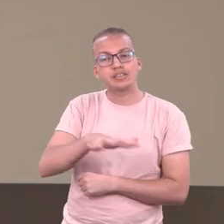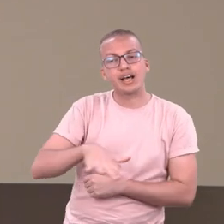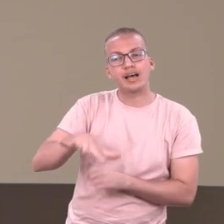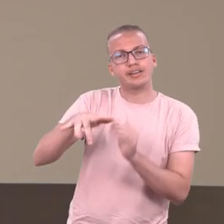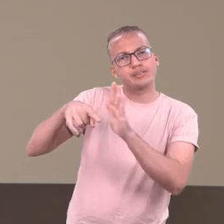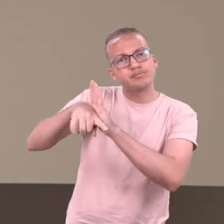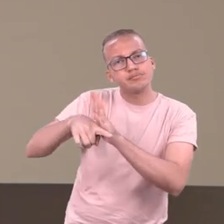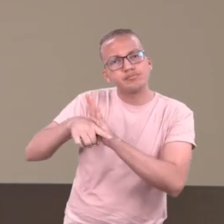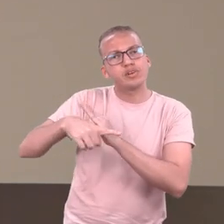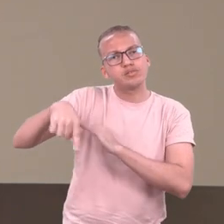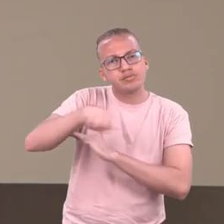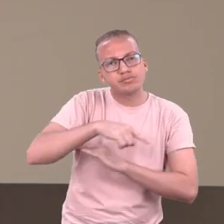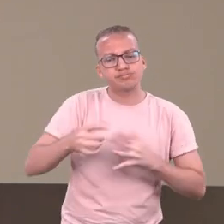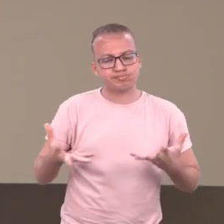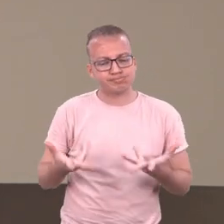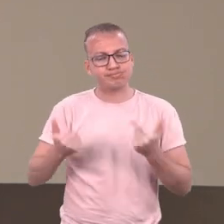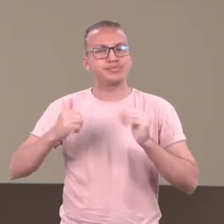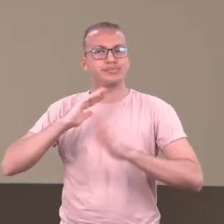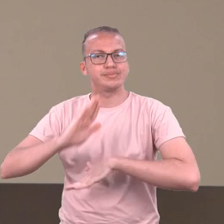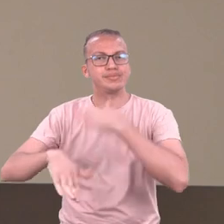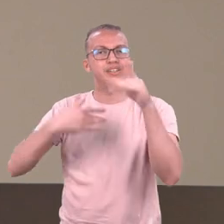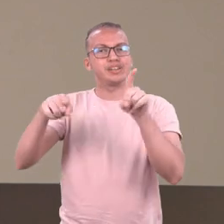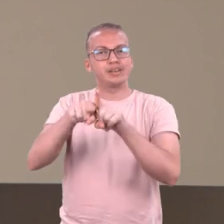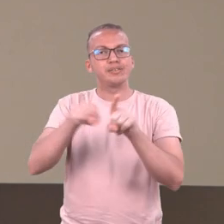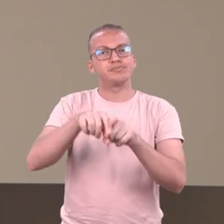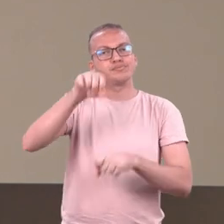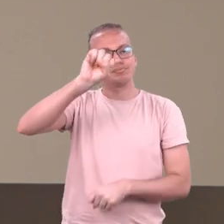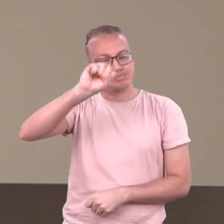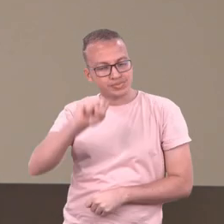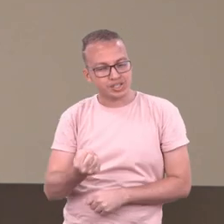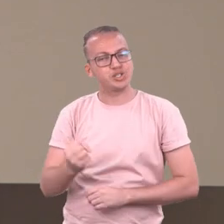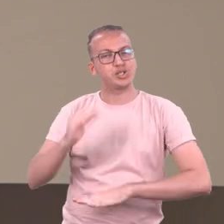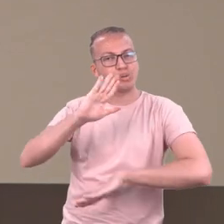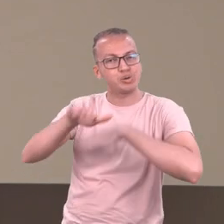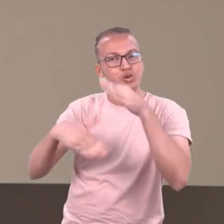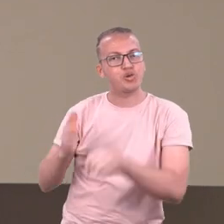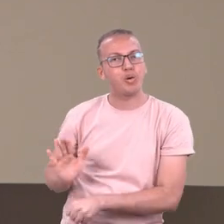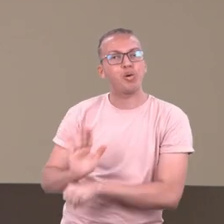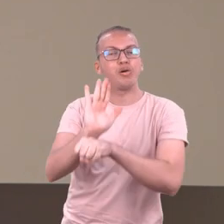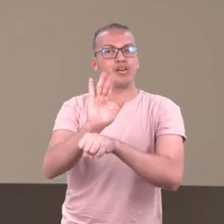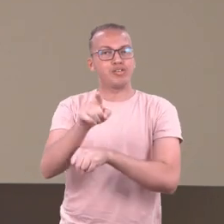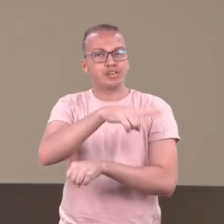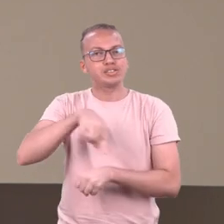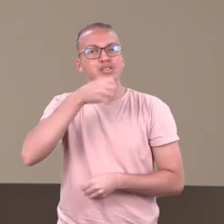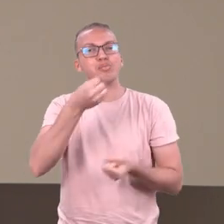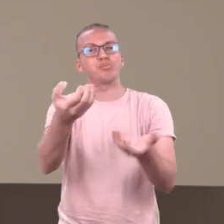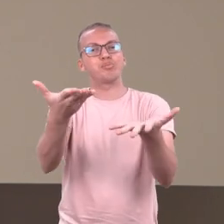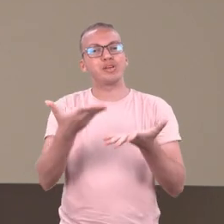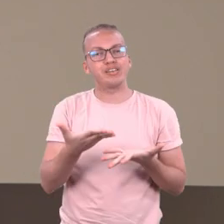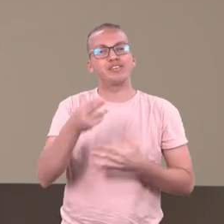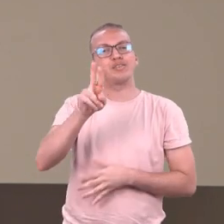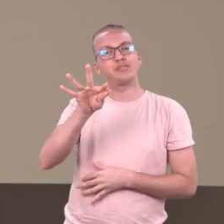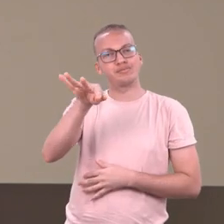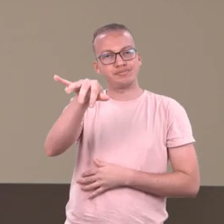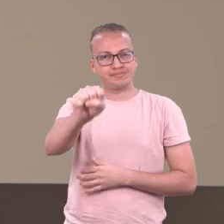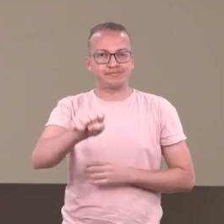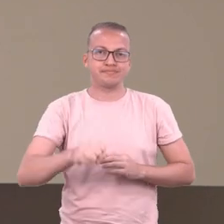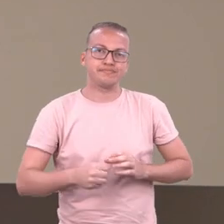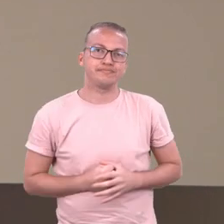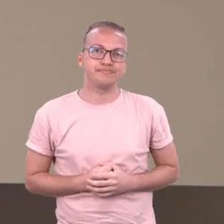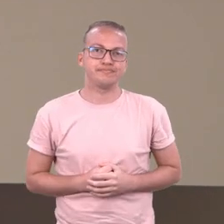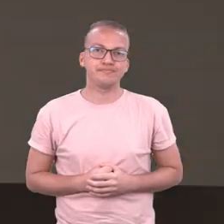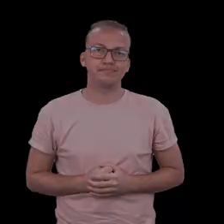desenvolvam as suas habilidades e desenvolvam o nosso Estado. Sejam muito bem-vindos à Universidade Federal de